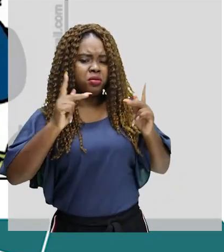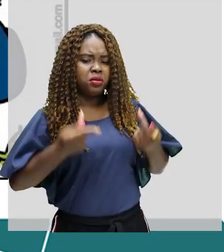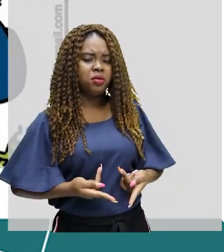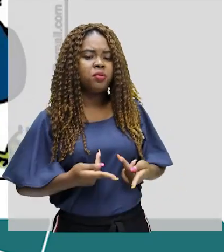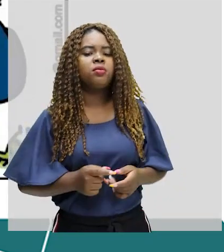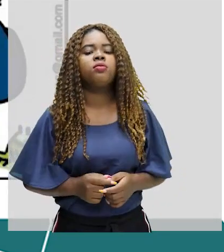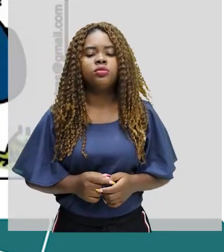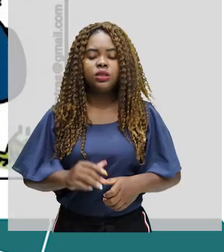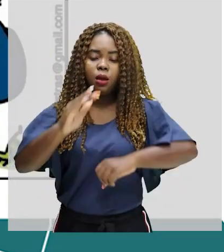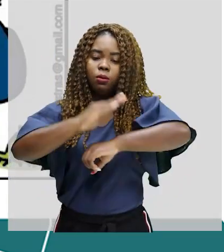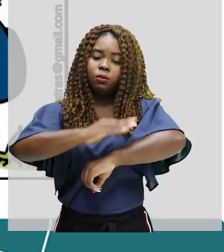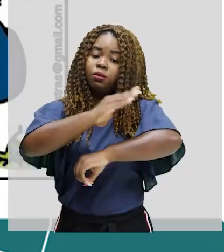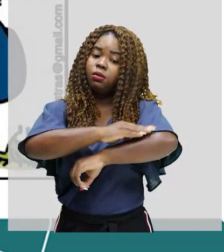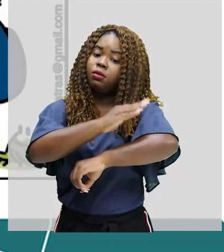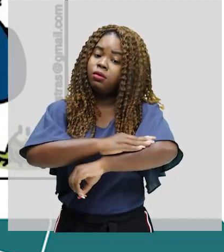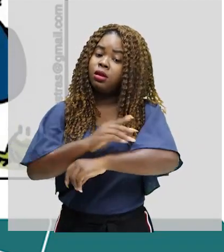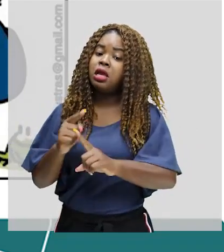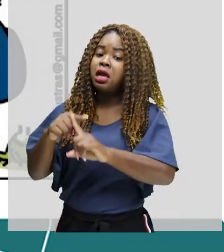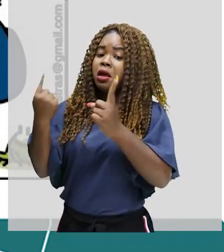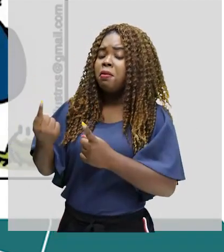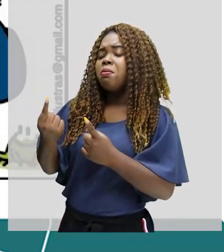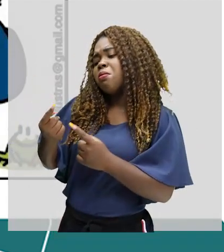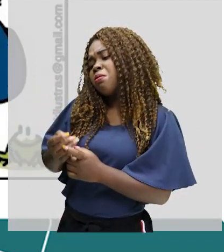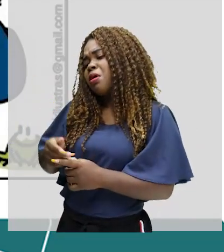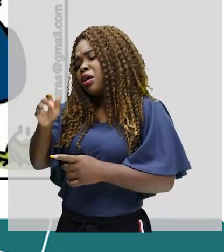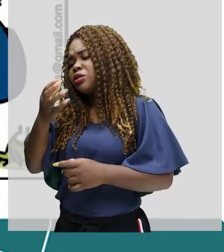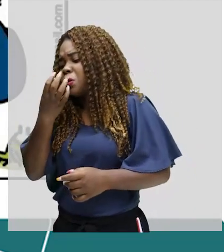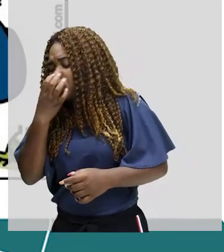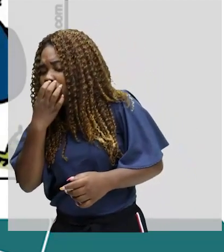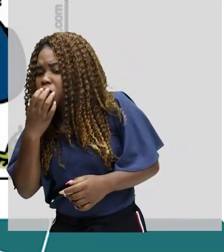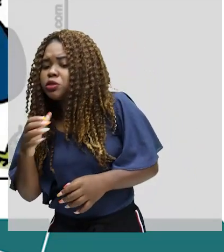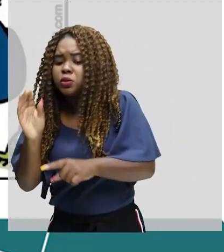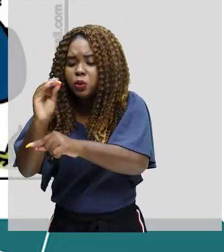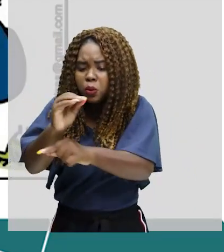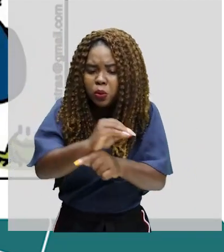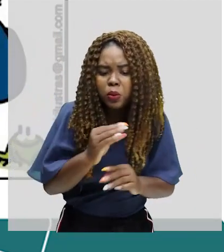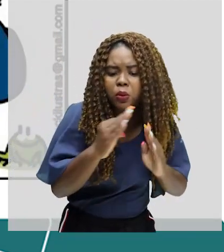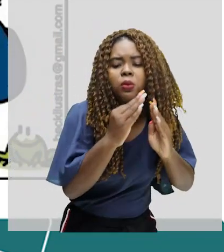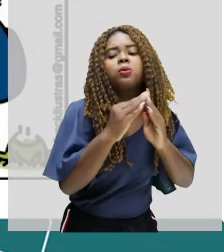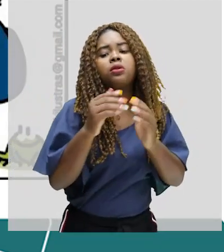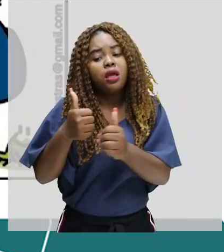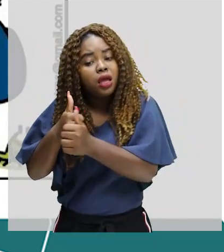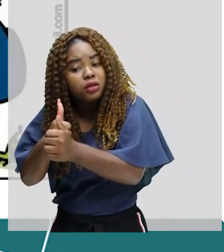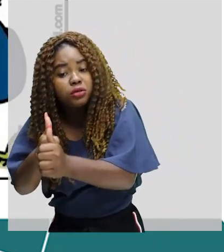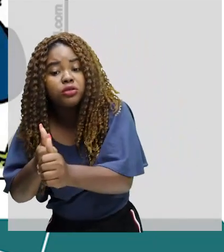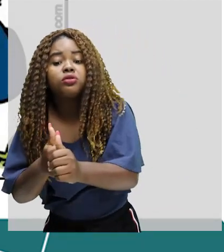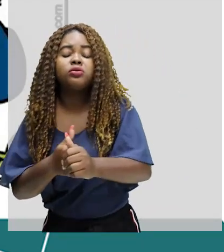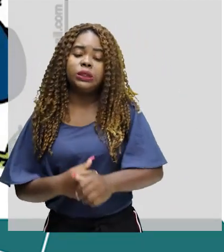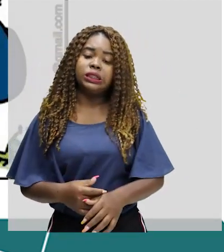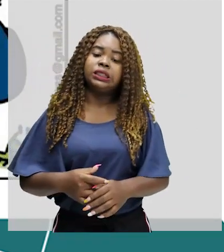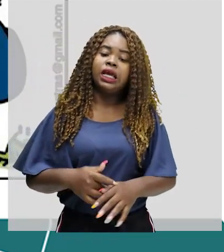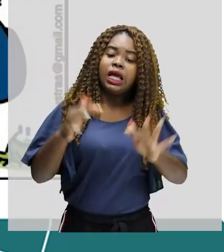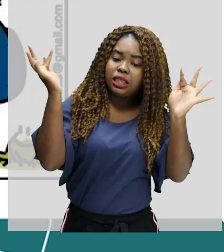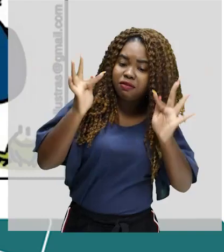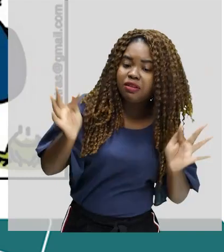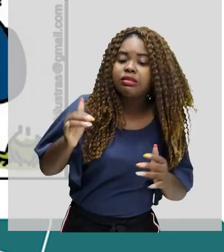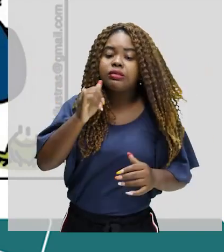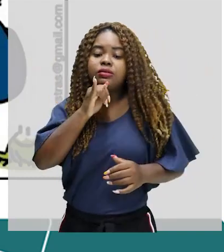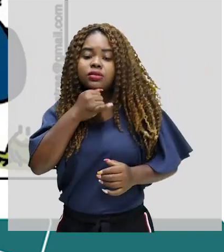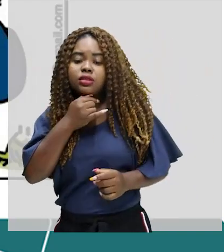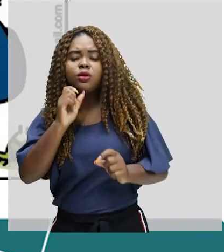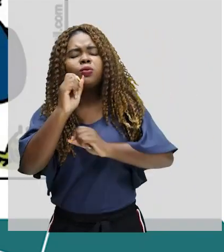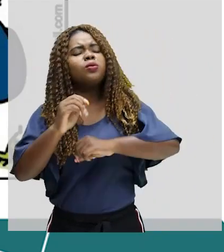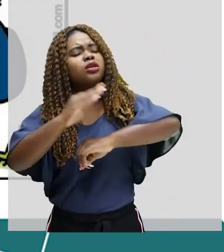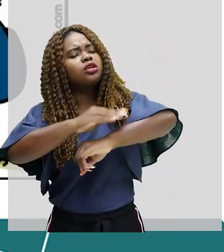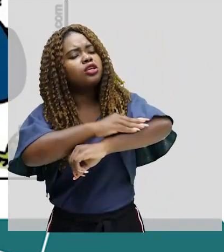sapo. Mas o cachorro cuida da casa, é companheiro nos passeios, na alegria e na tristeza. O que um